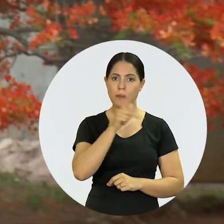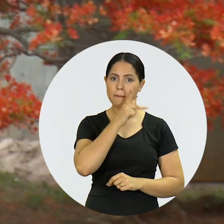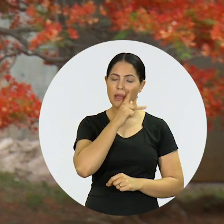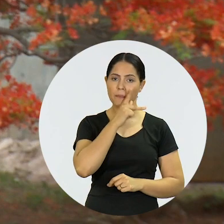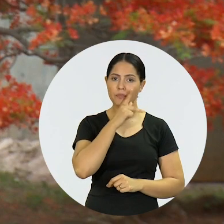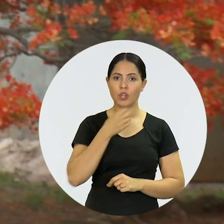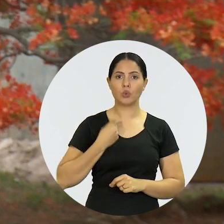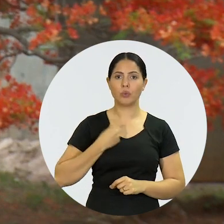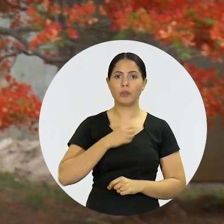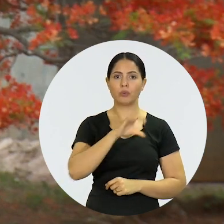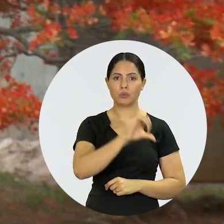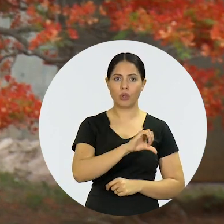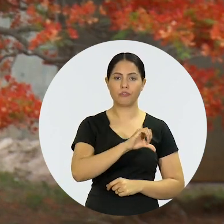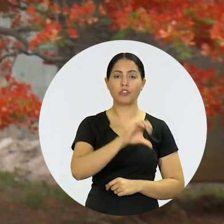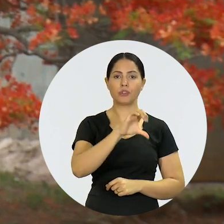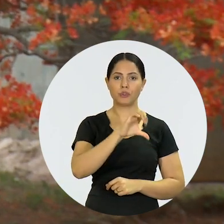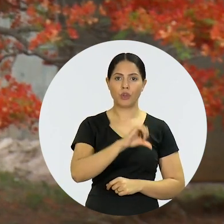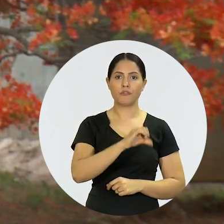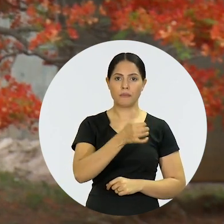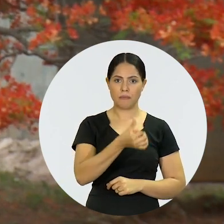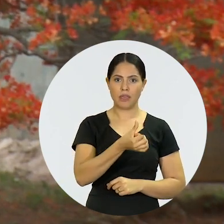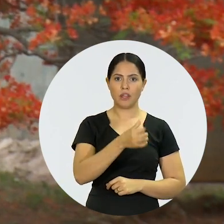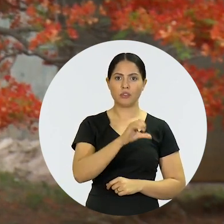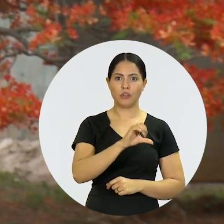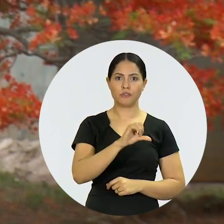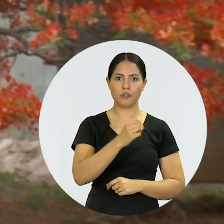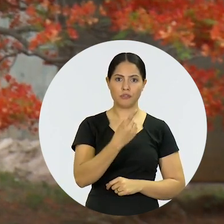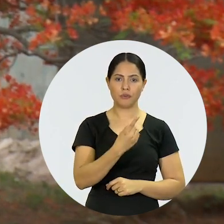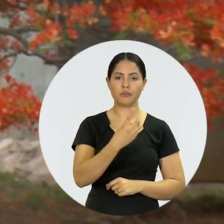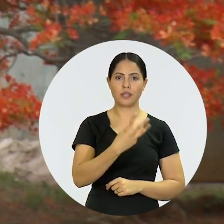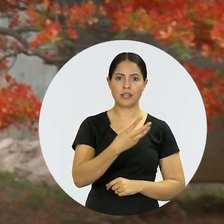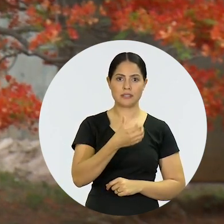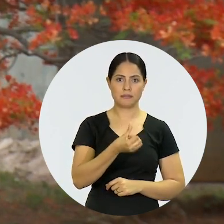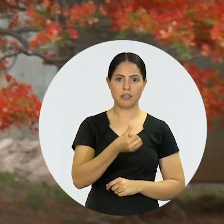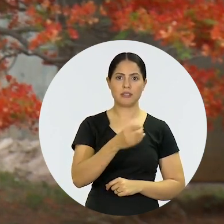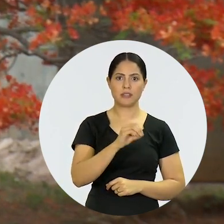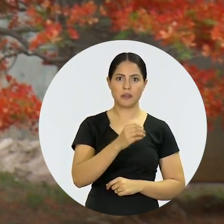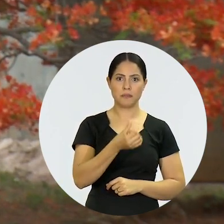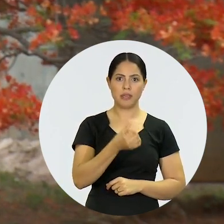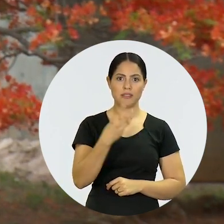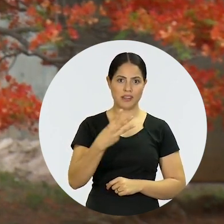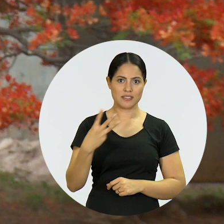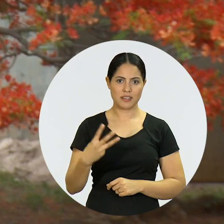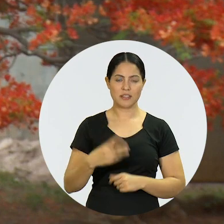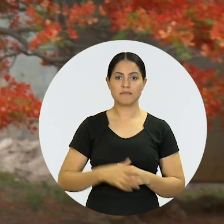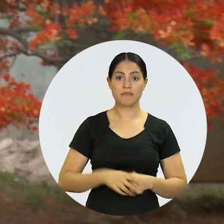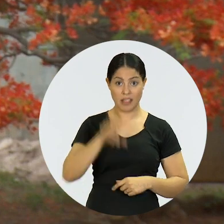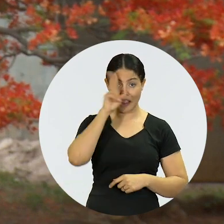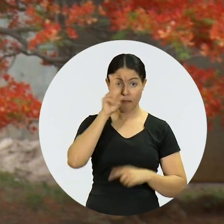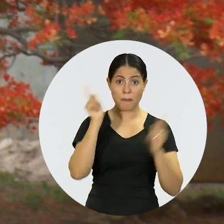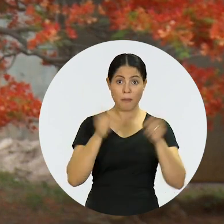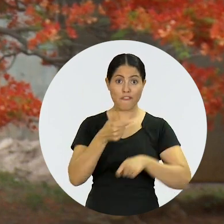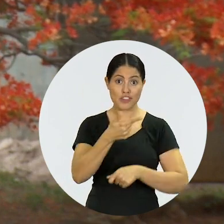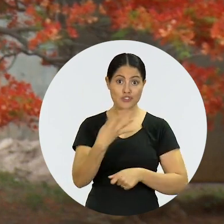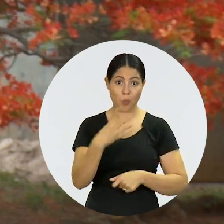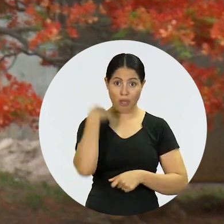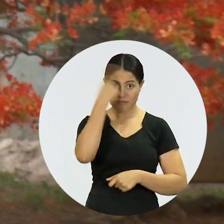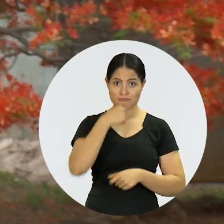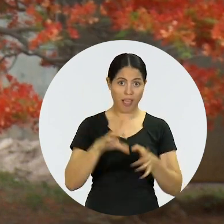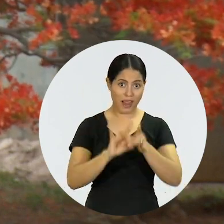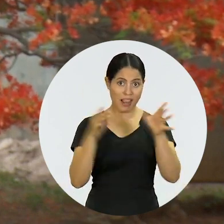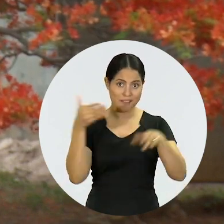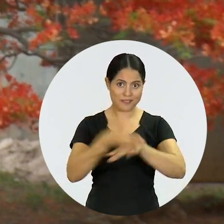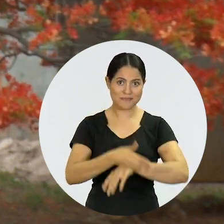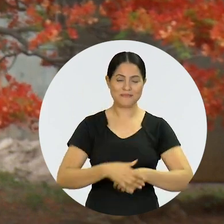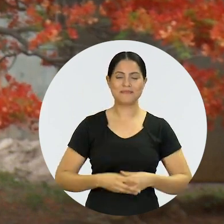Mulher no Amapá é o 96991360633. Lembrando que o serviço funciona